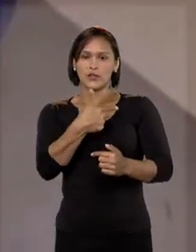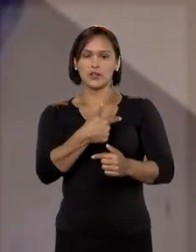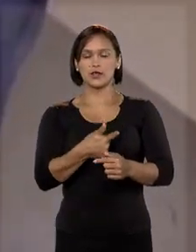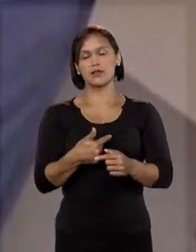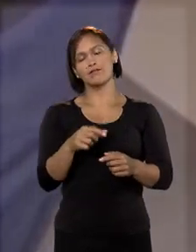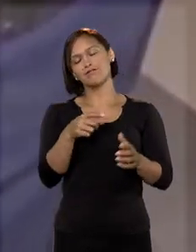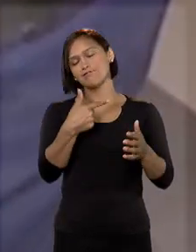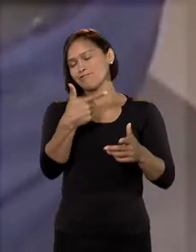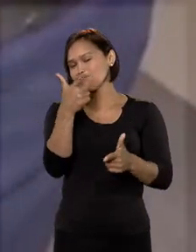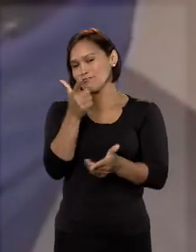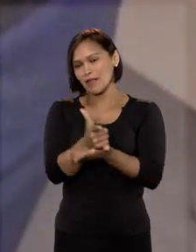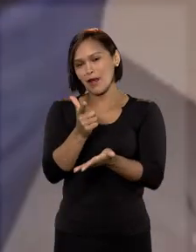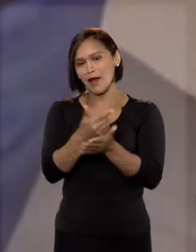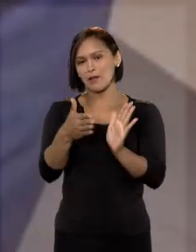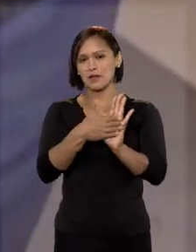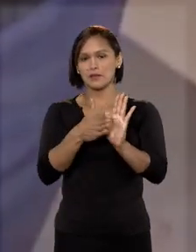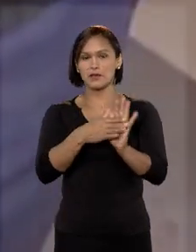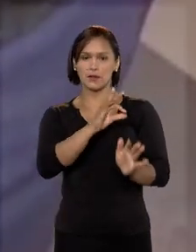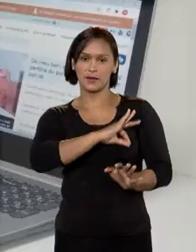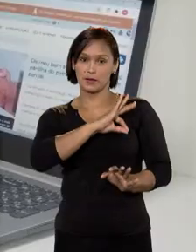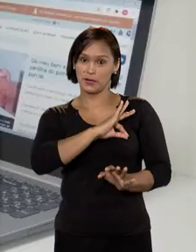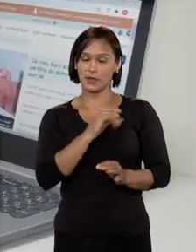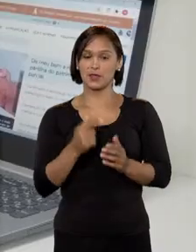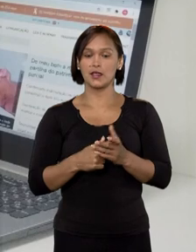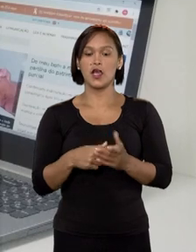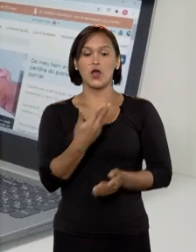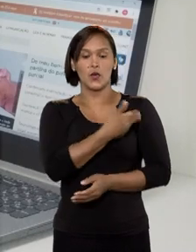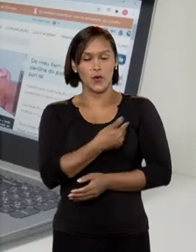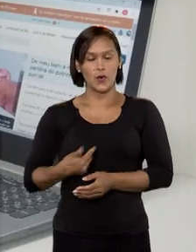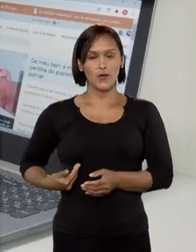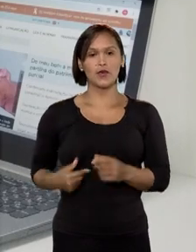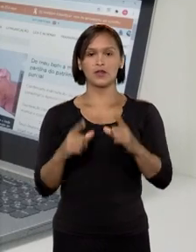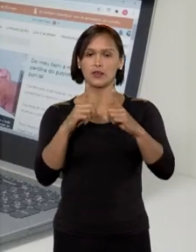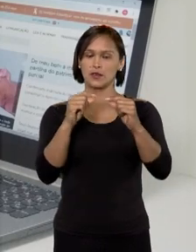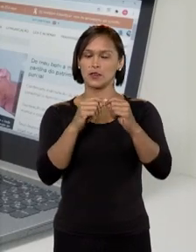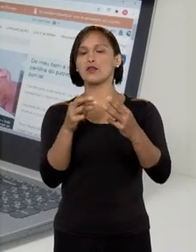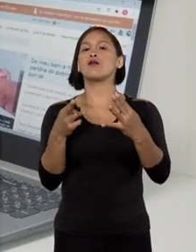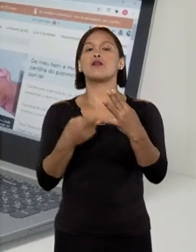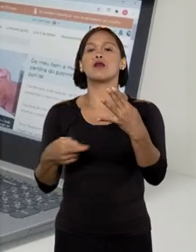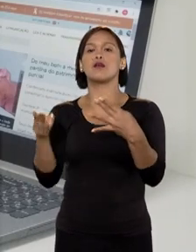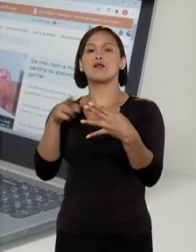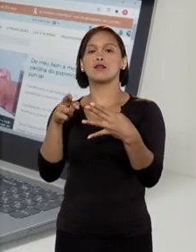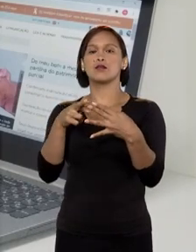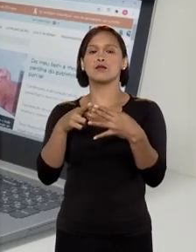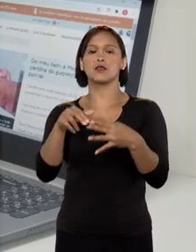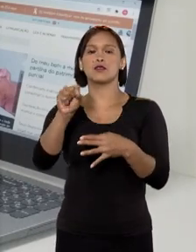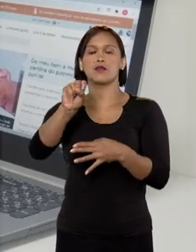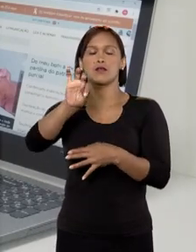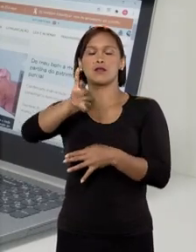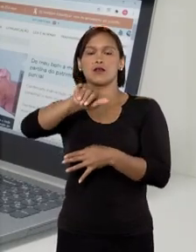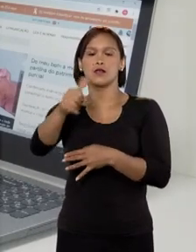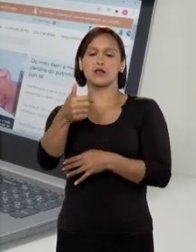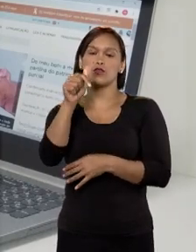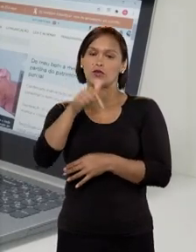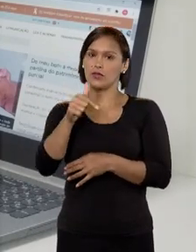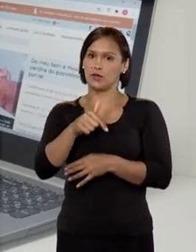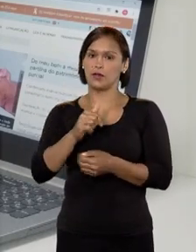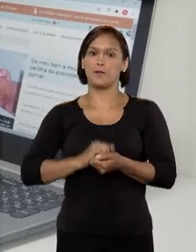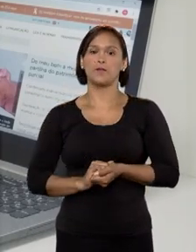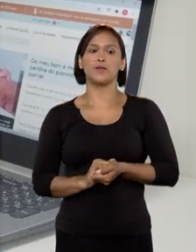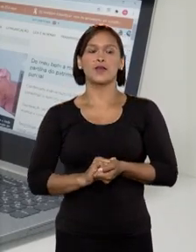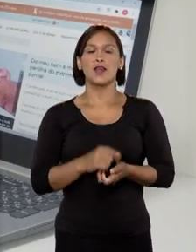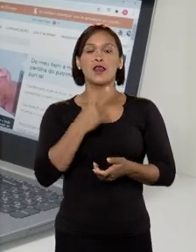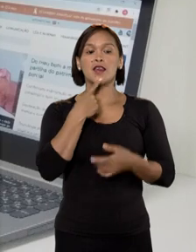acidental disparado por um policial. O governo do Distrito Federal entrou com um recurso especial no Superior Tribunal de